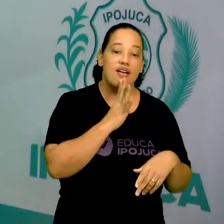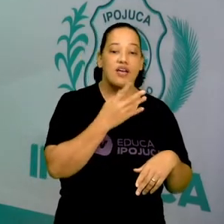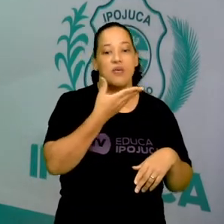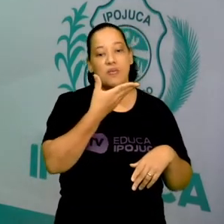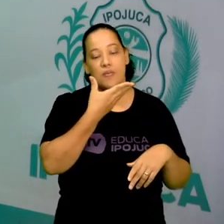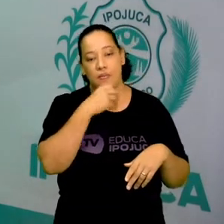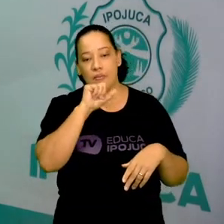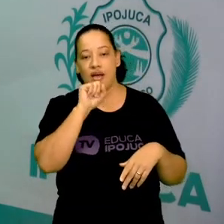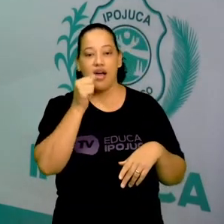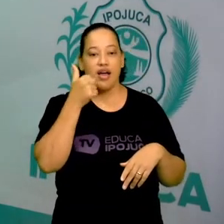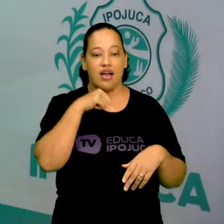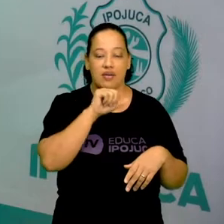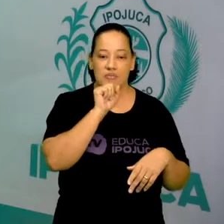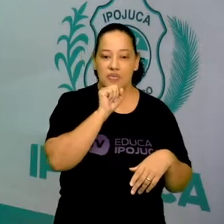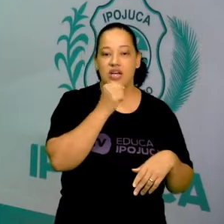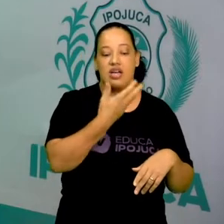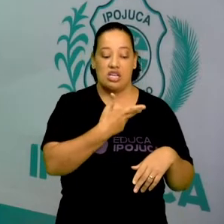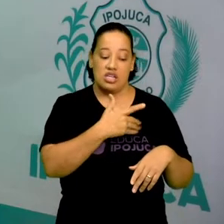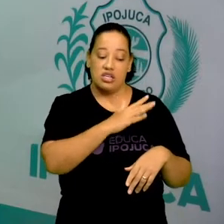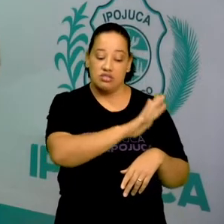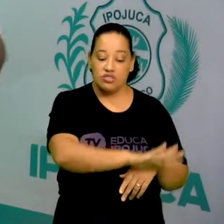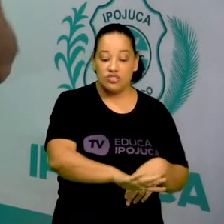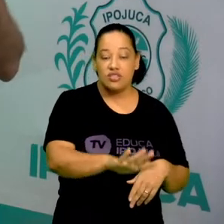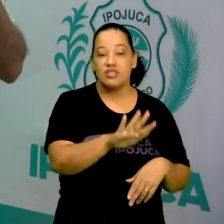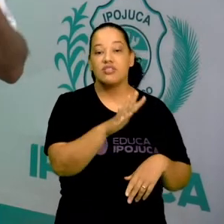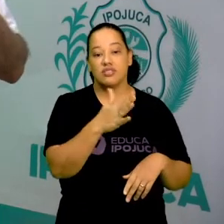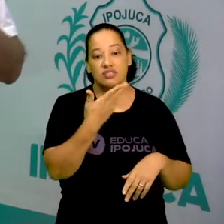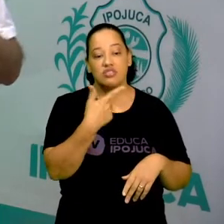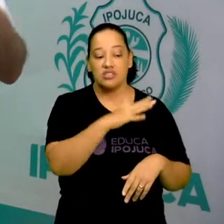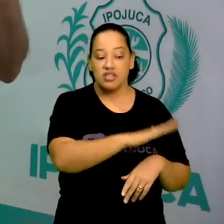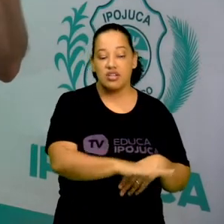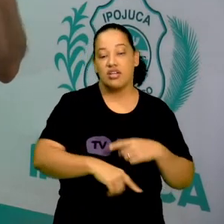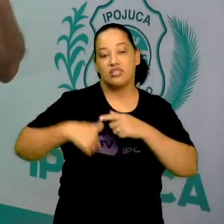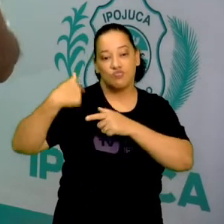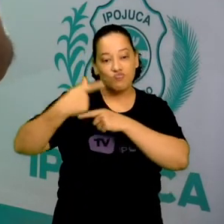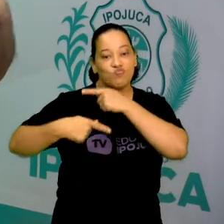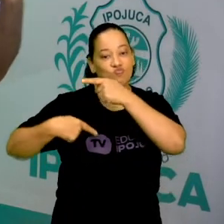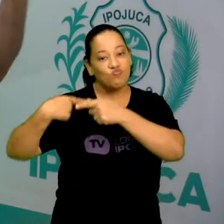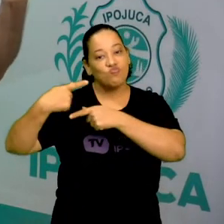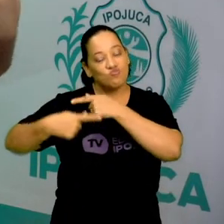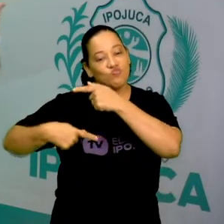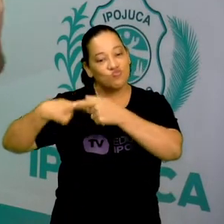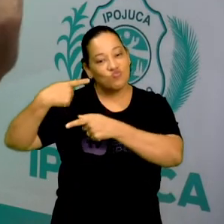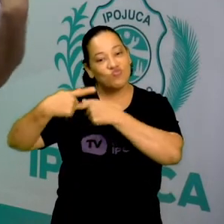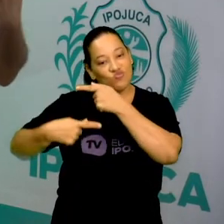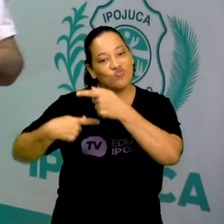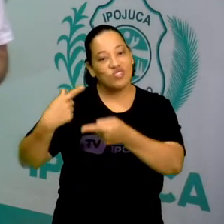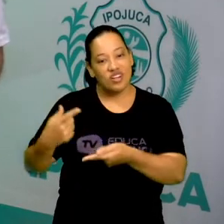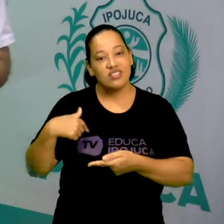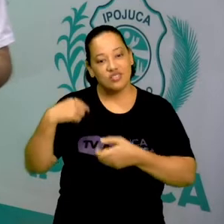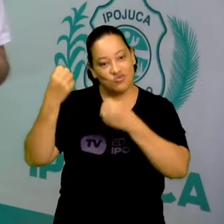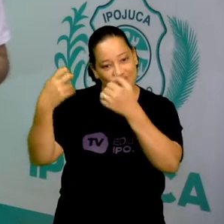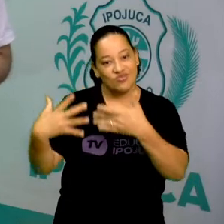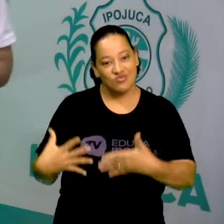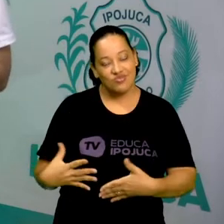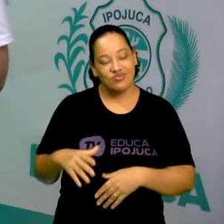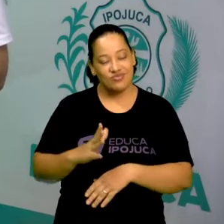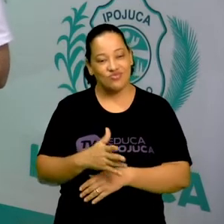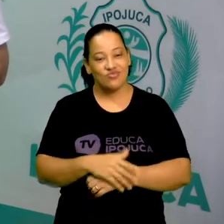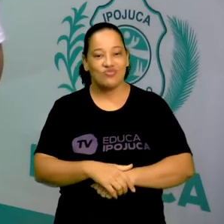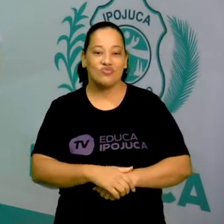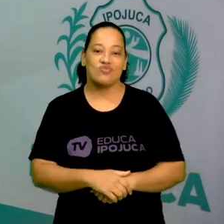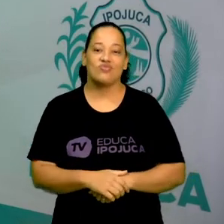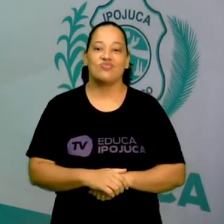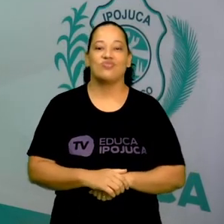ou pelas crianças e são passadas de geração em geração, como eu falei anteriormente para